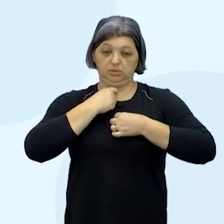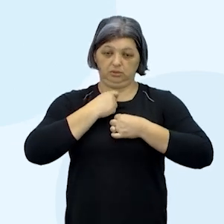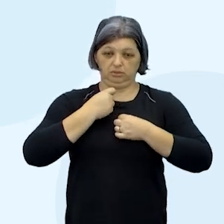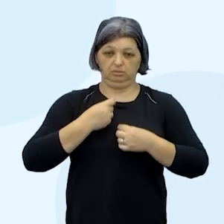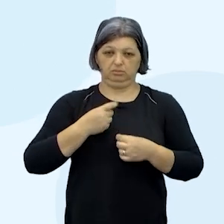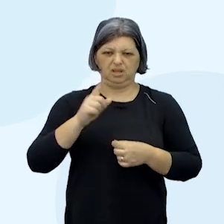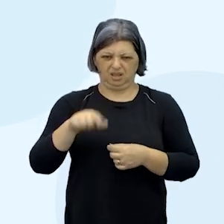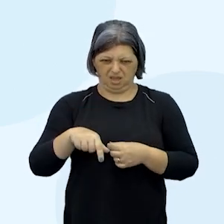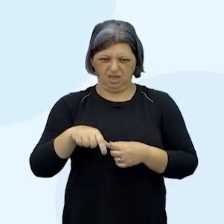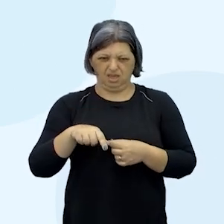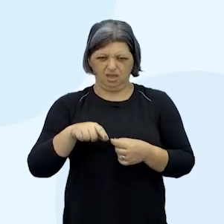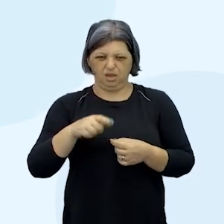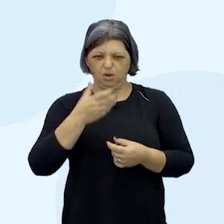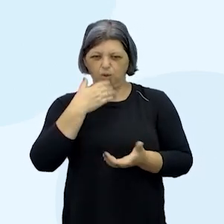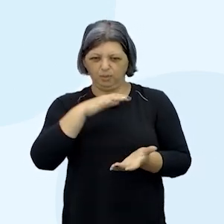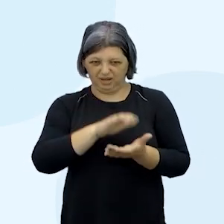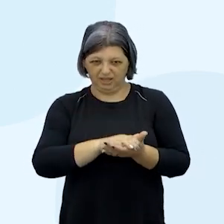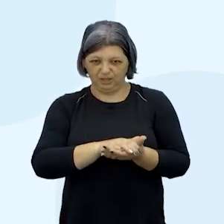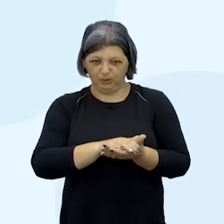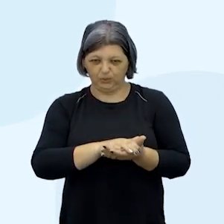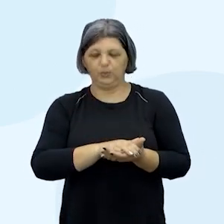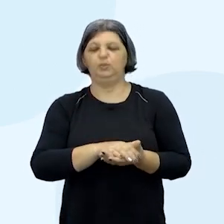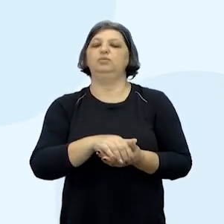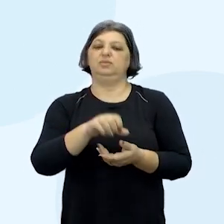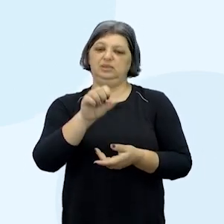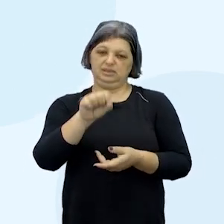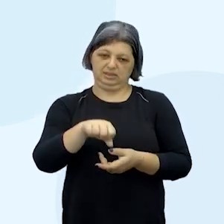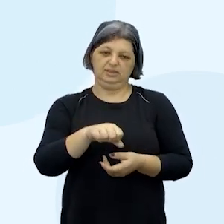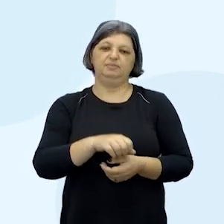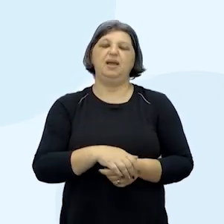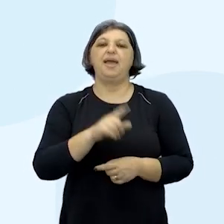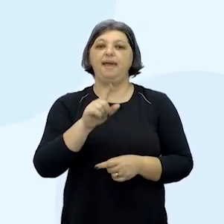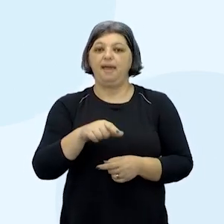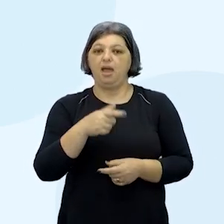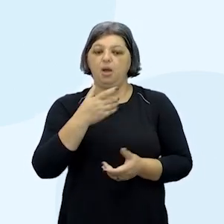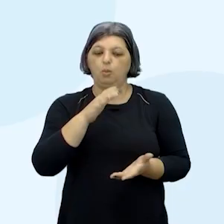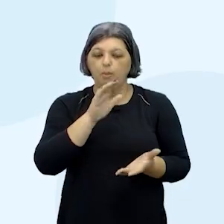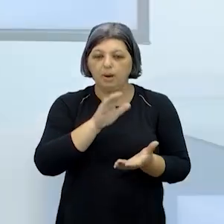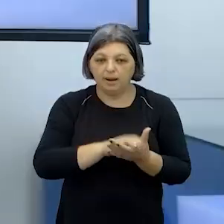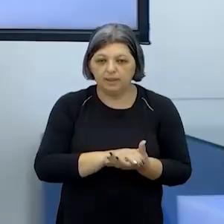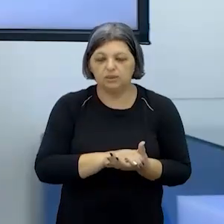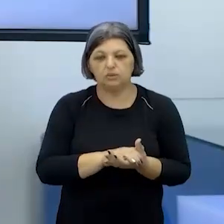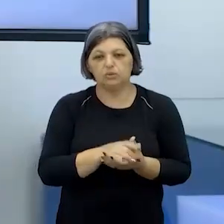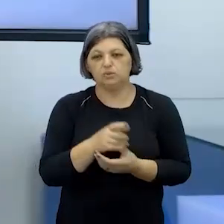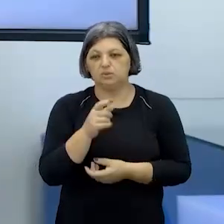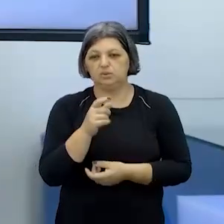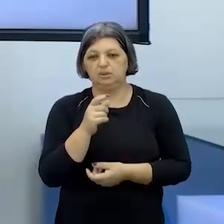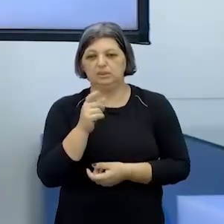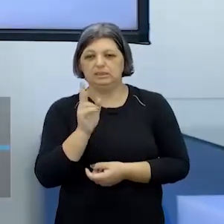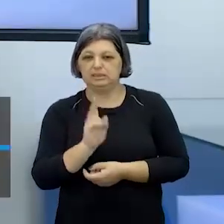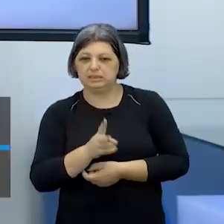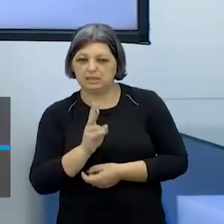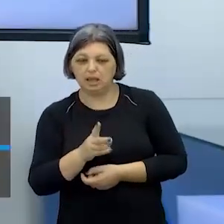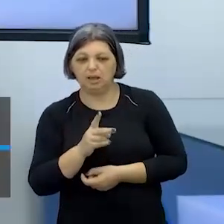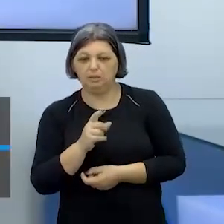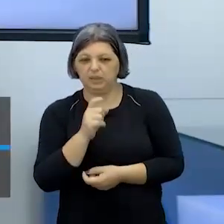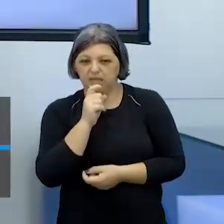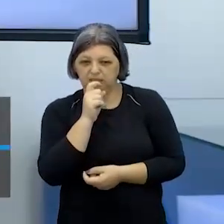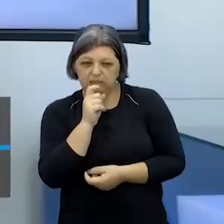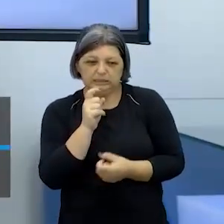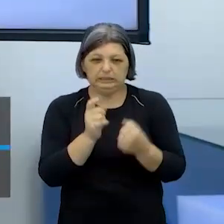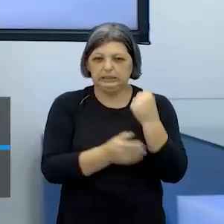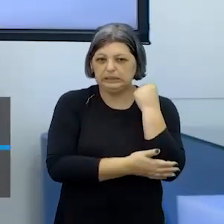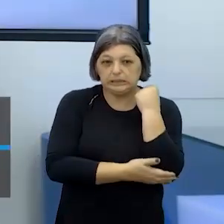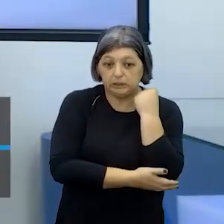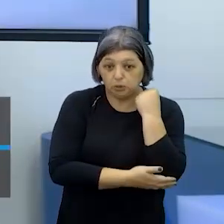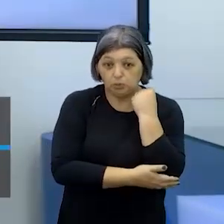marido né e ciumento eu seu marido ciumento ele é um cara que não chamava muito atenção pelo menos no livro eu percebi